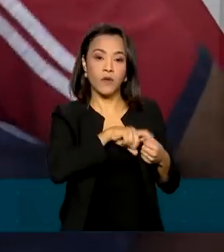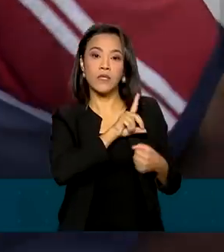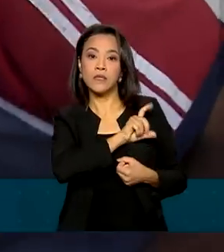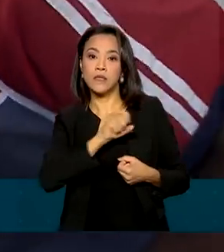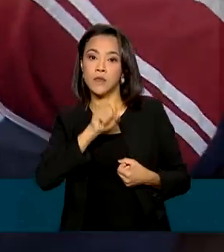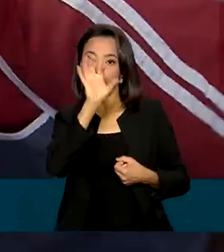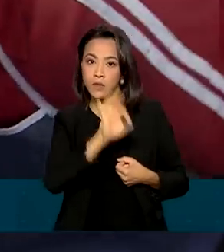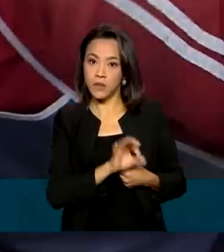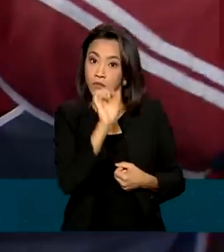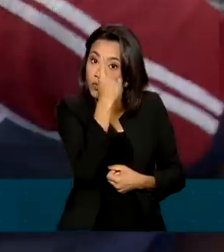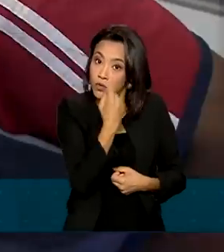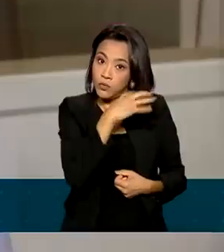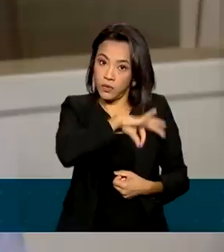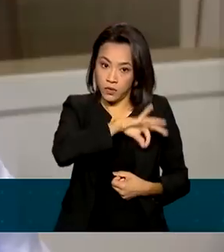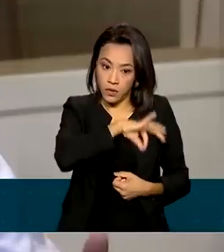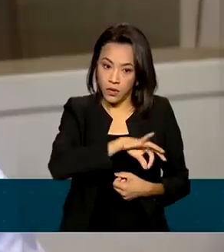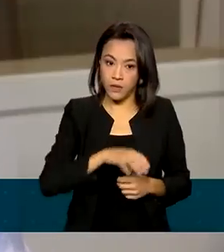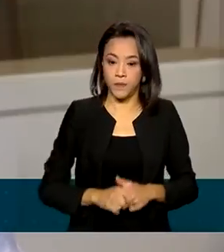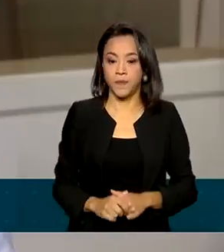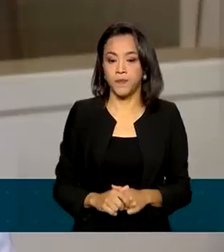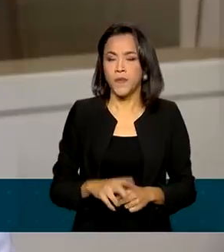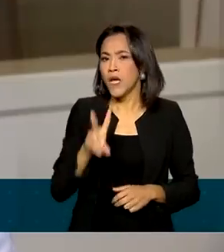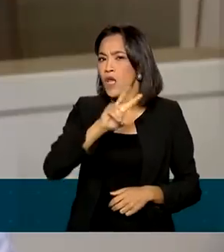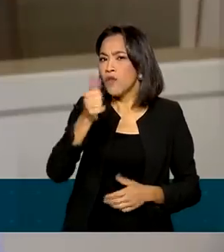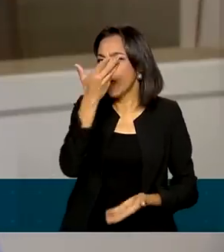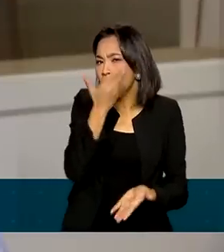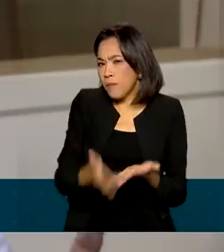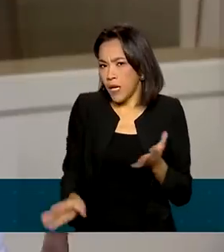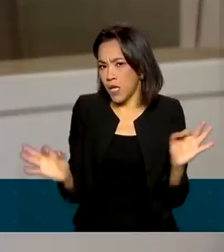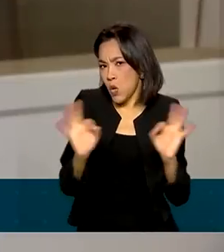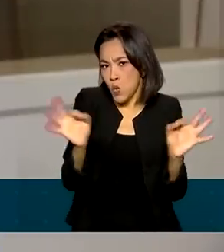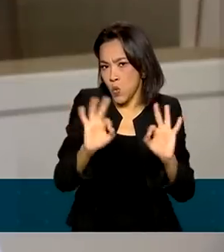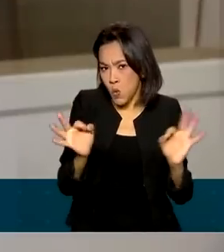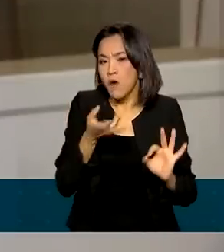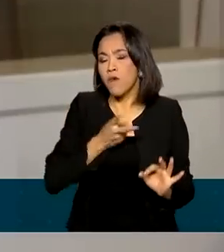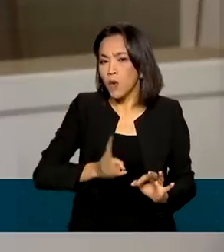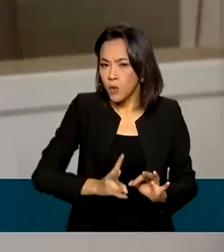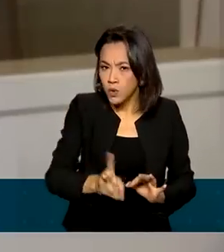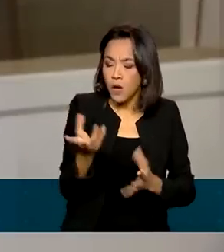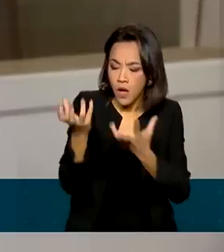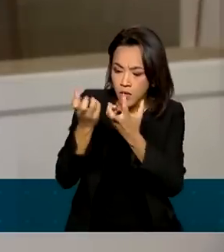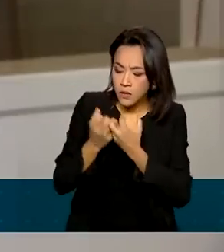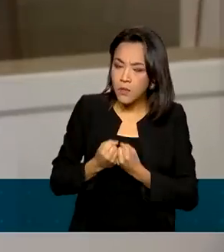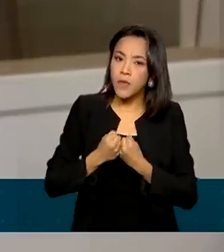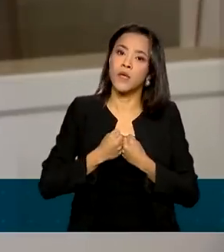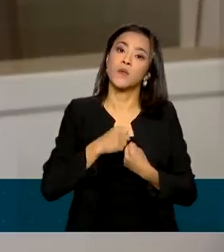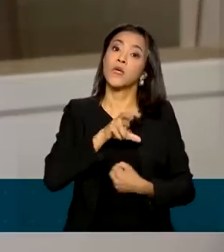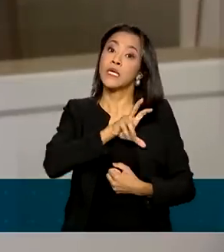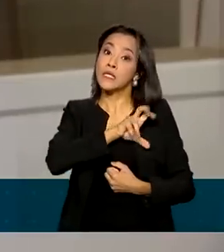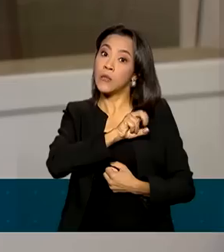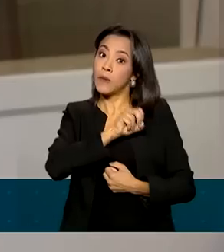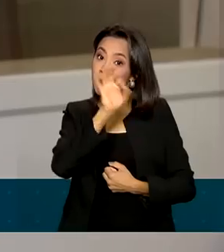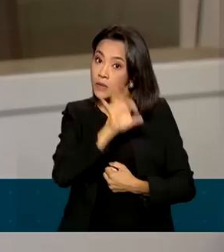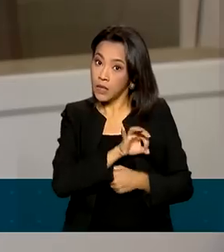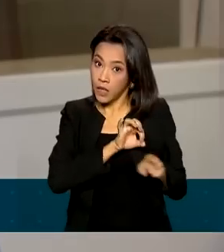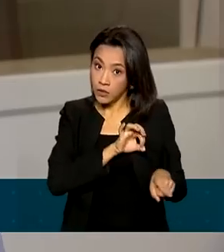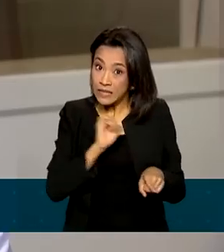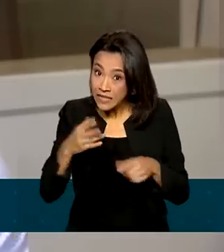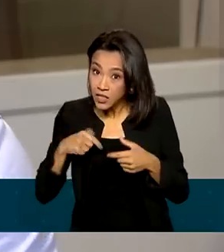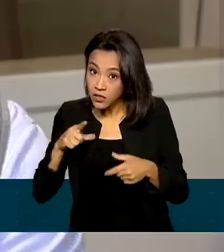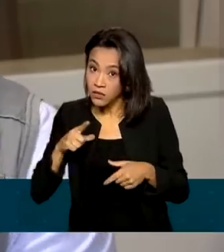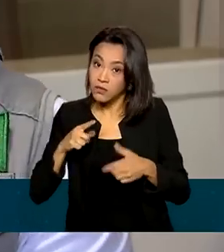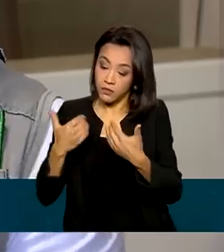de um salário mínimo. Não vai perder o BPC. Vai continuar recebendo 50% do valor dele, vai